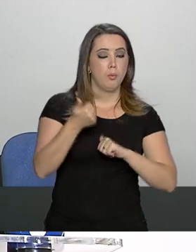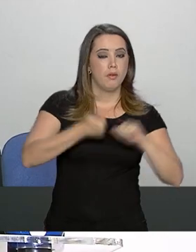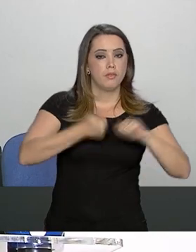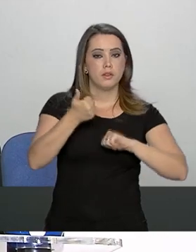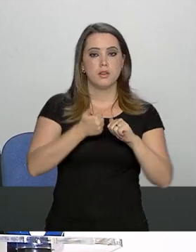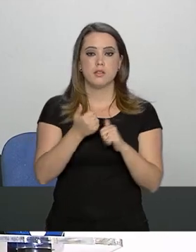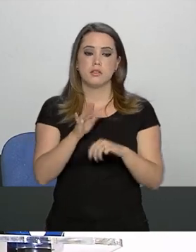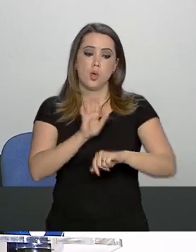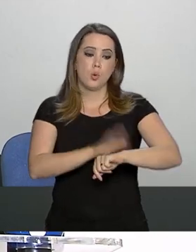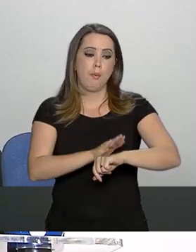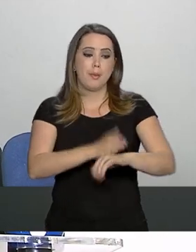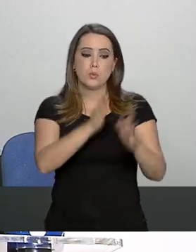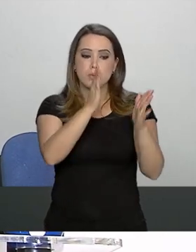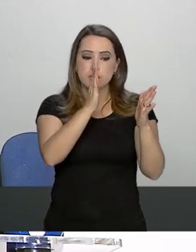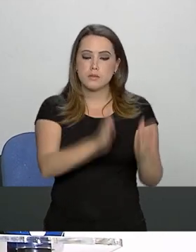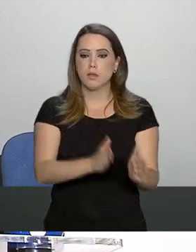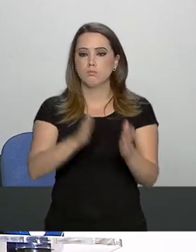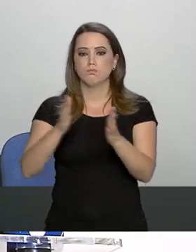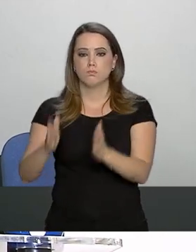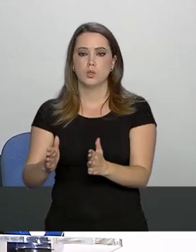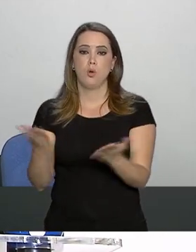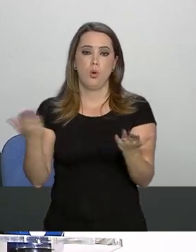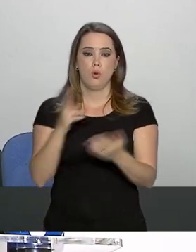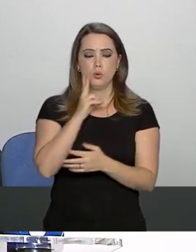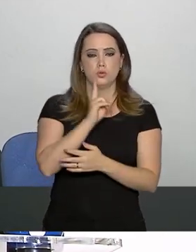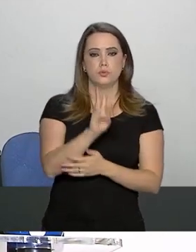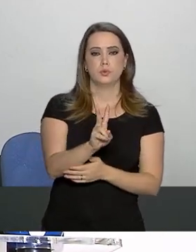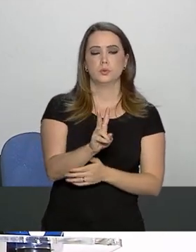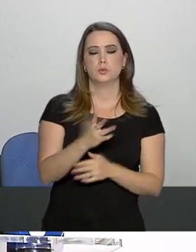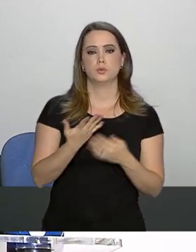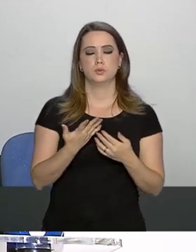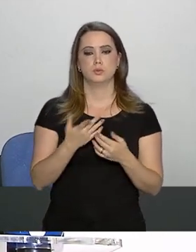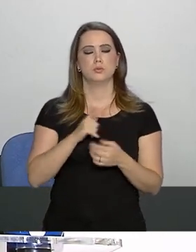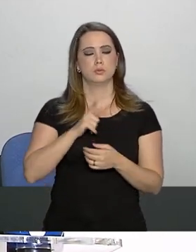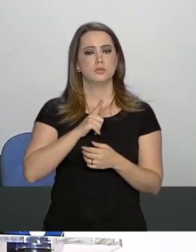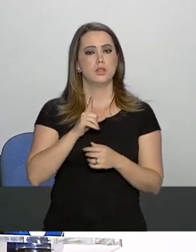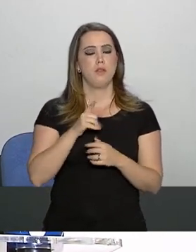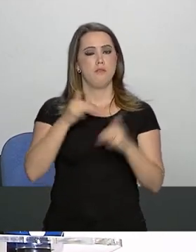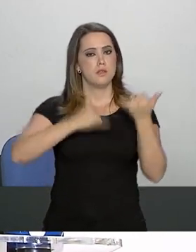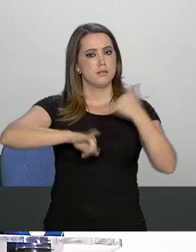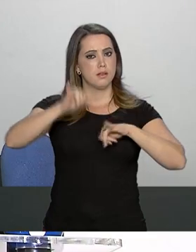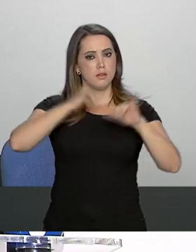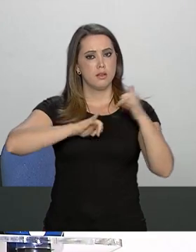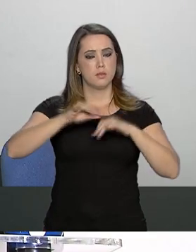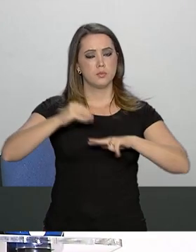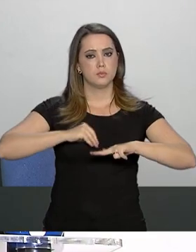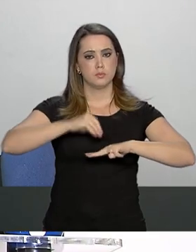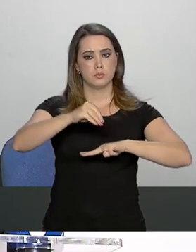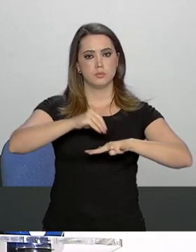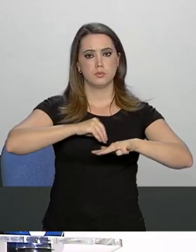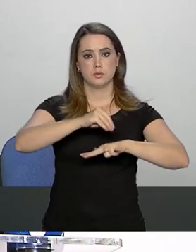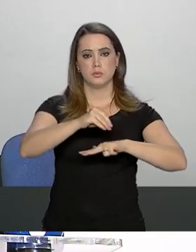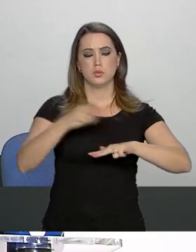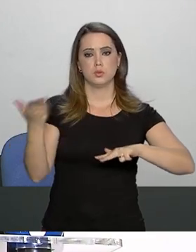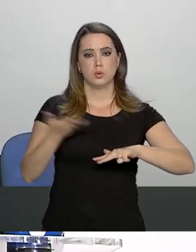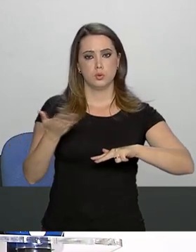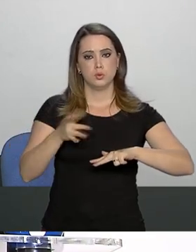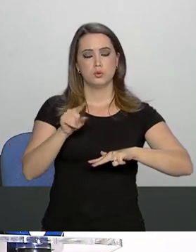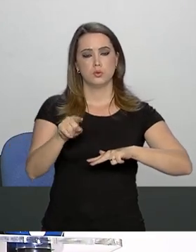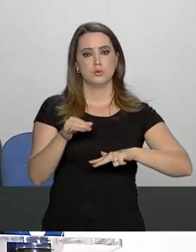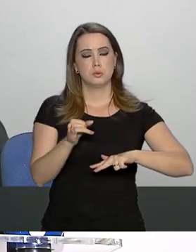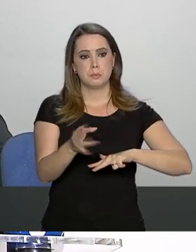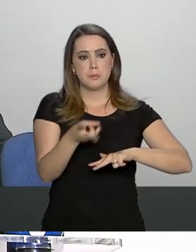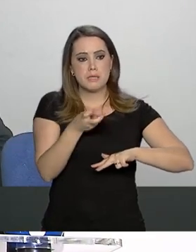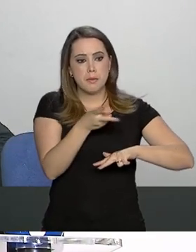avaliação é momentosa. Então, hoje avalia, foram feitos exames de imagem hoje e se